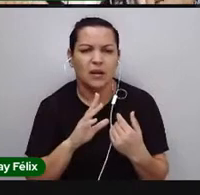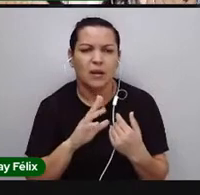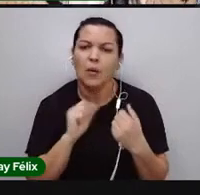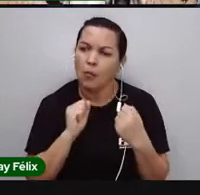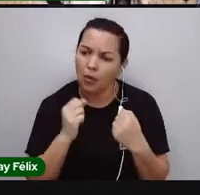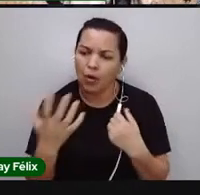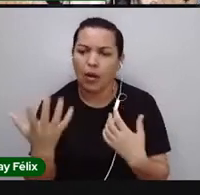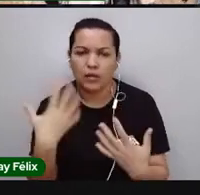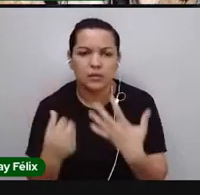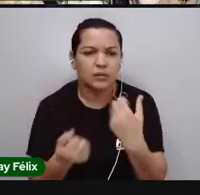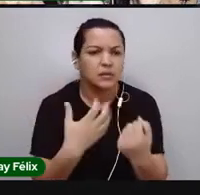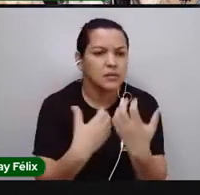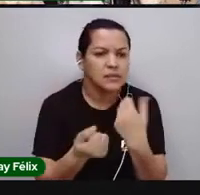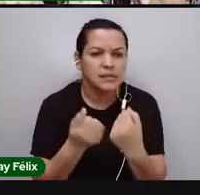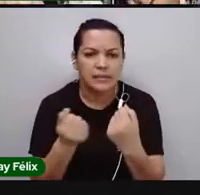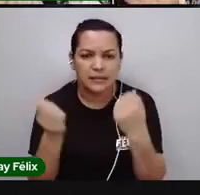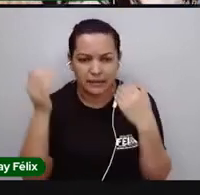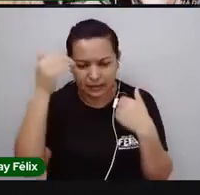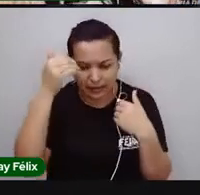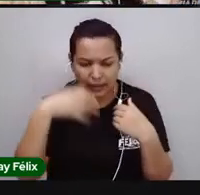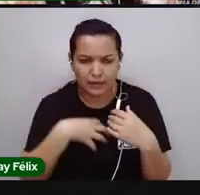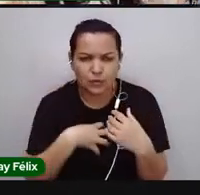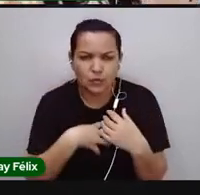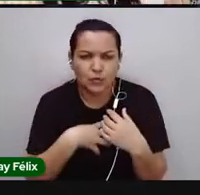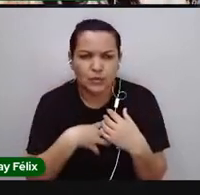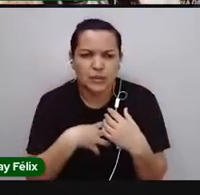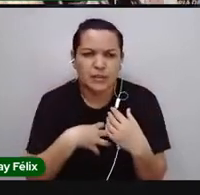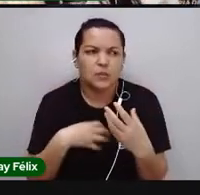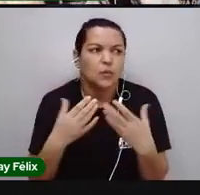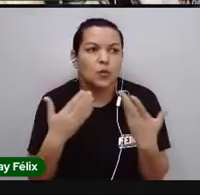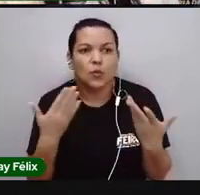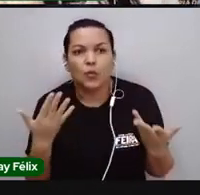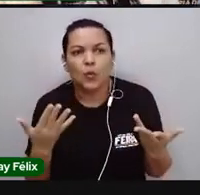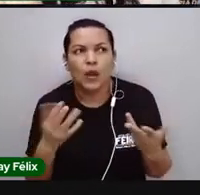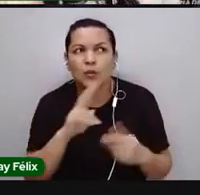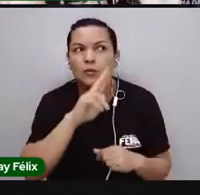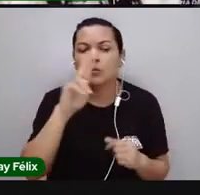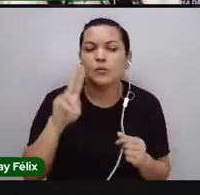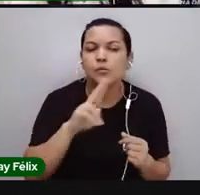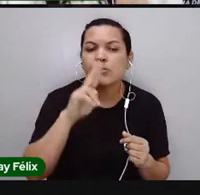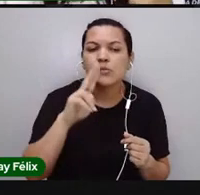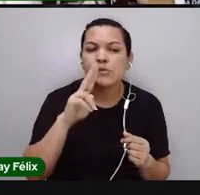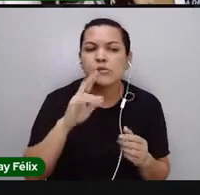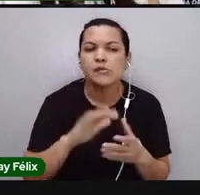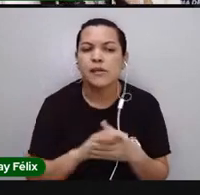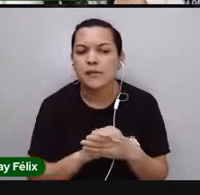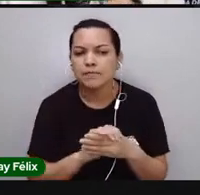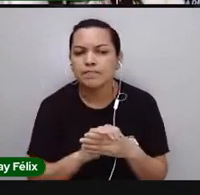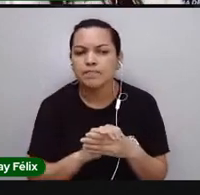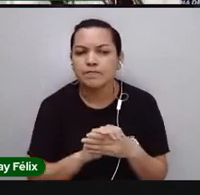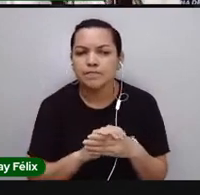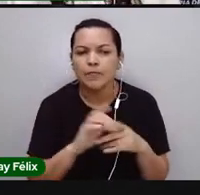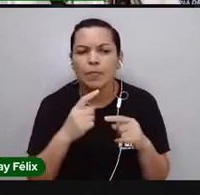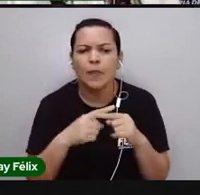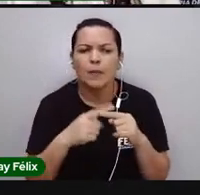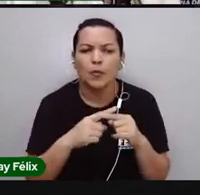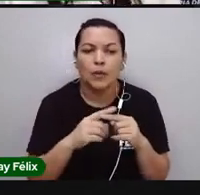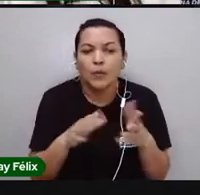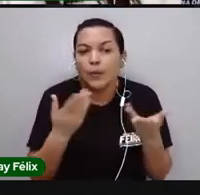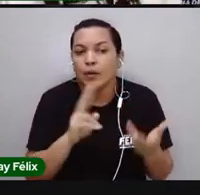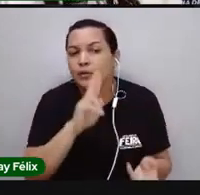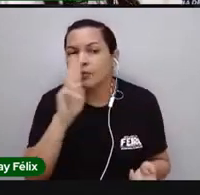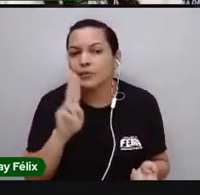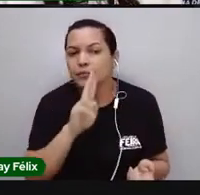informações dentro de nós e saber quando nós vamos usar. E por que a gente precisa saber quando nós vamos usar?